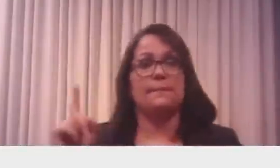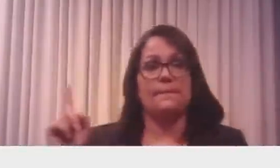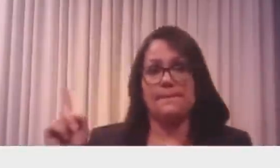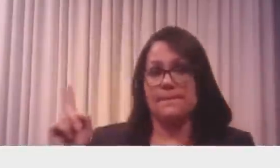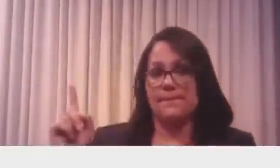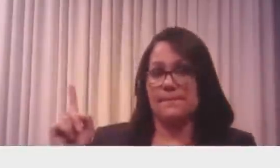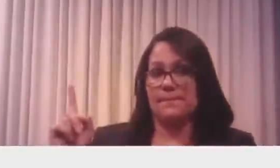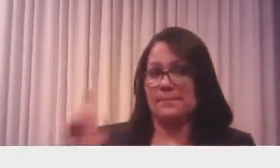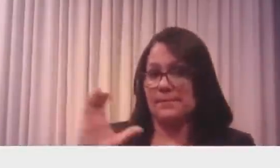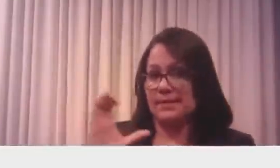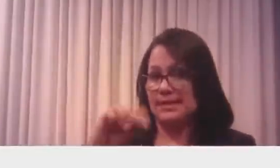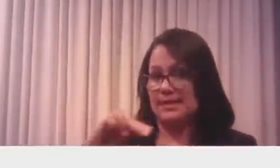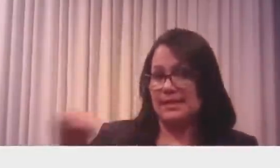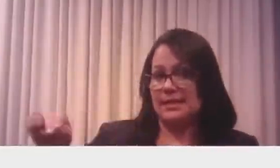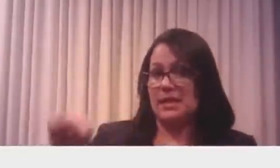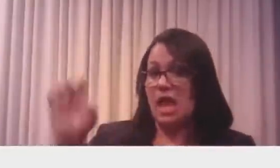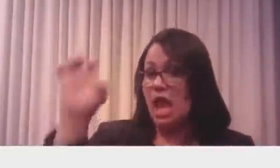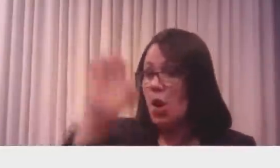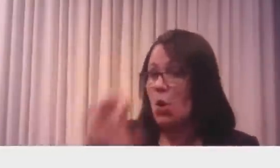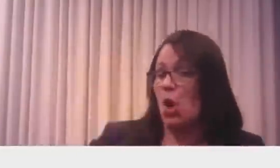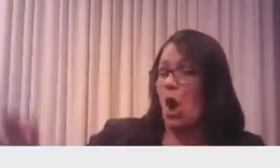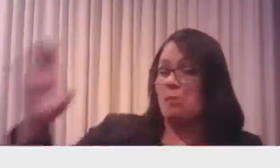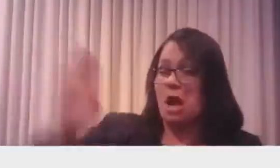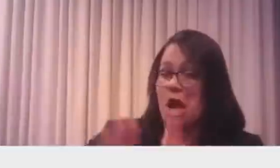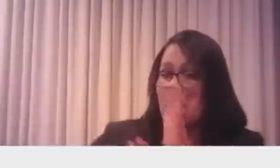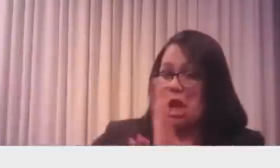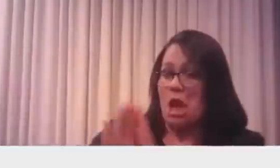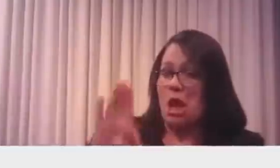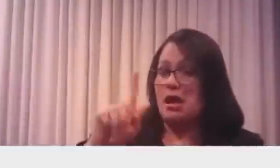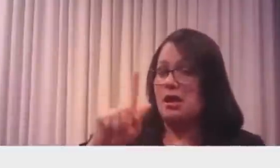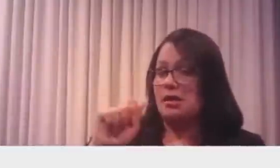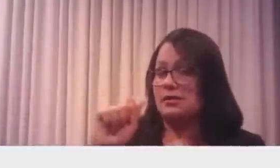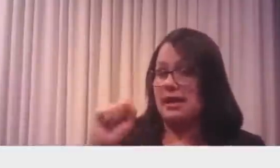enfrenta disparado do preço do gás natural.